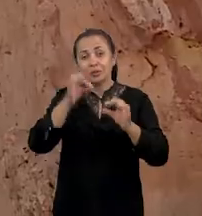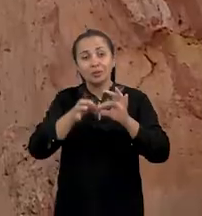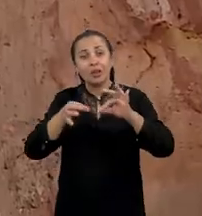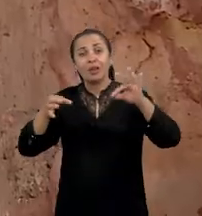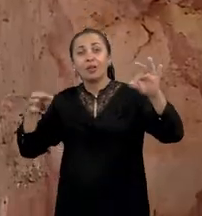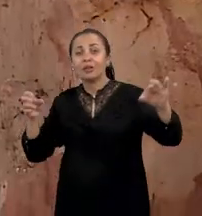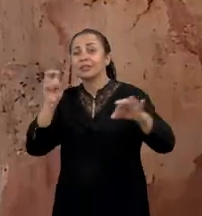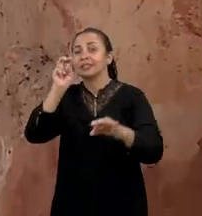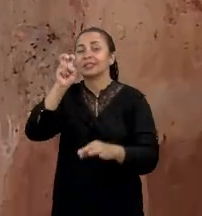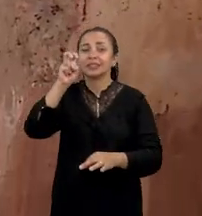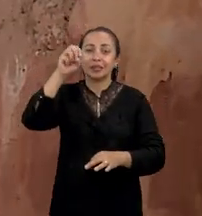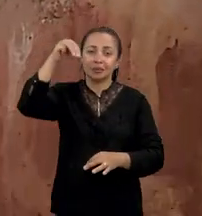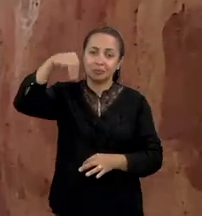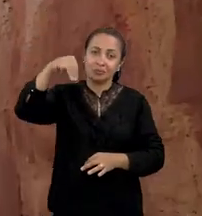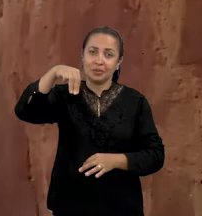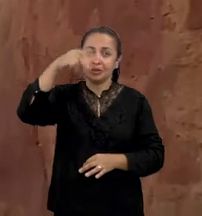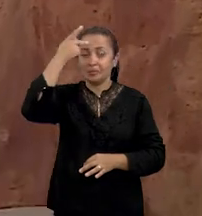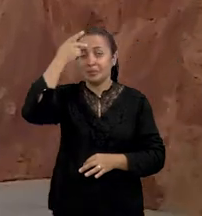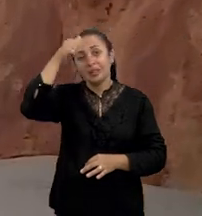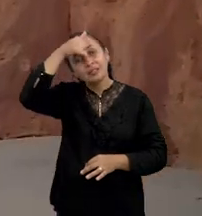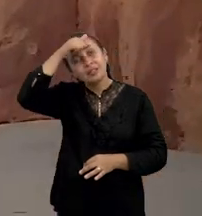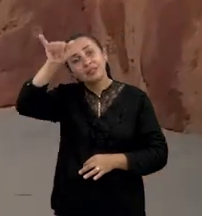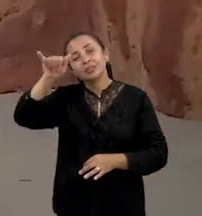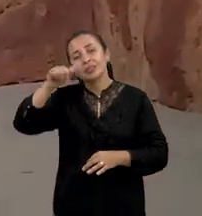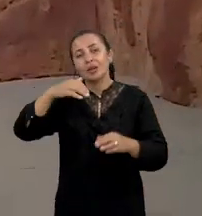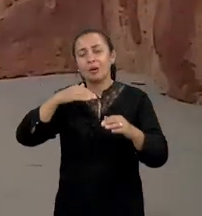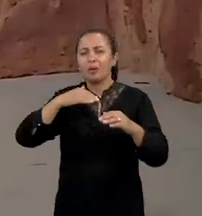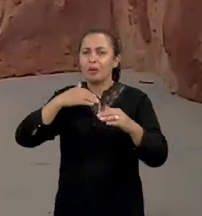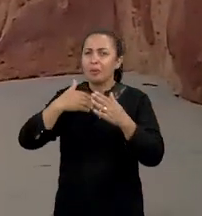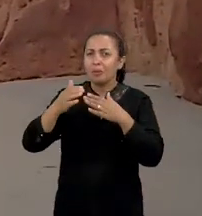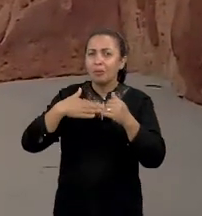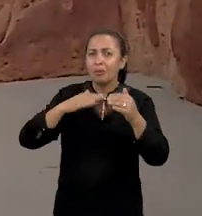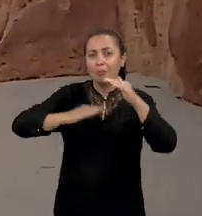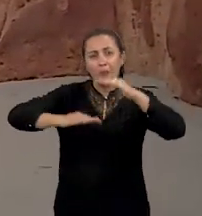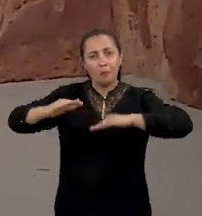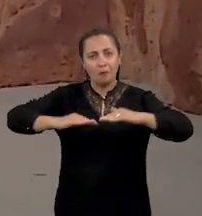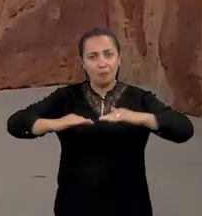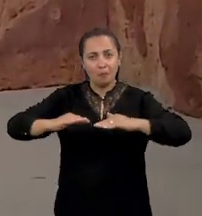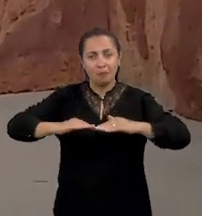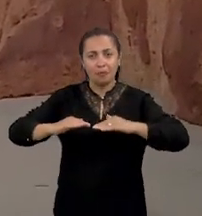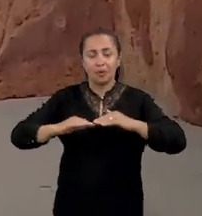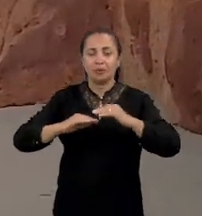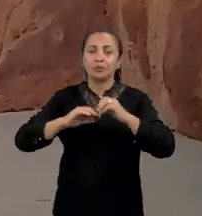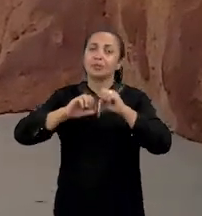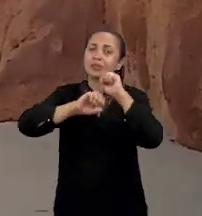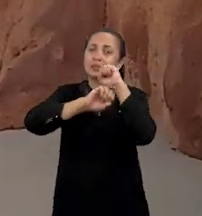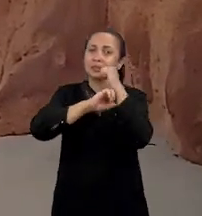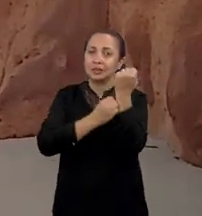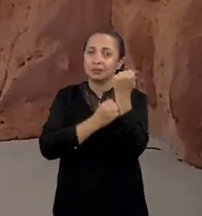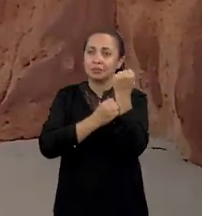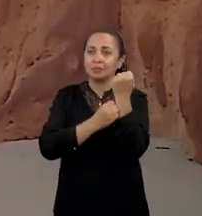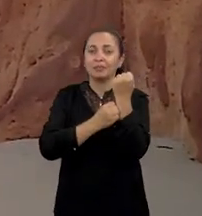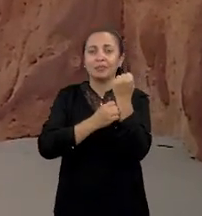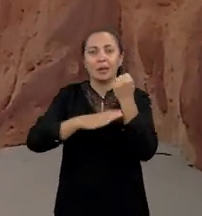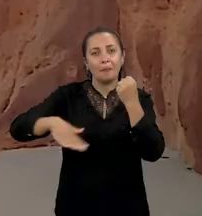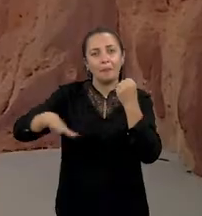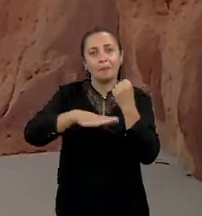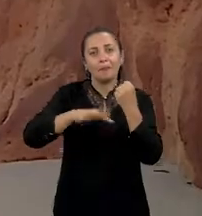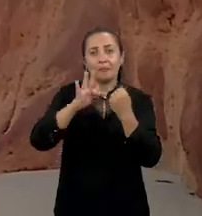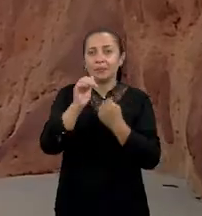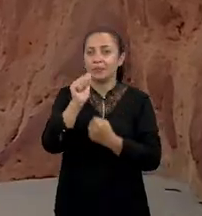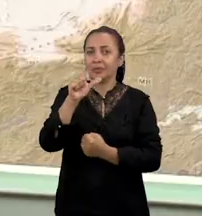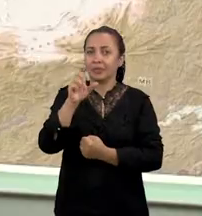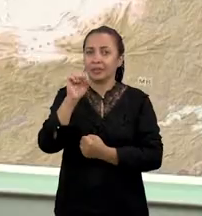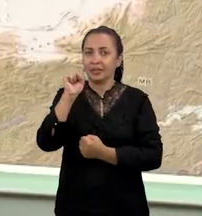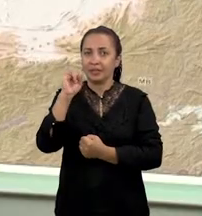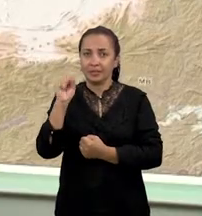uma distância mínima de 5 metros para evitar qualquer movimento de massa e risco de queda da borda da